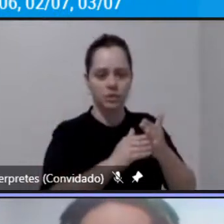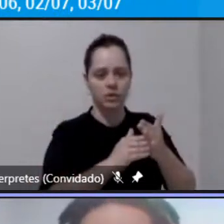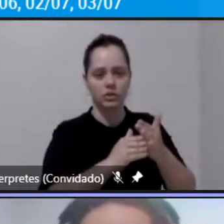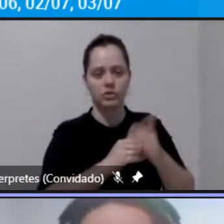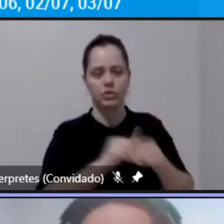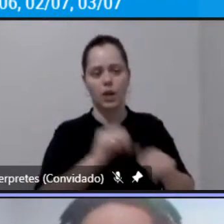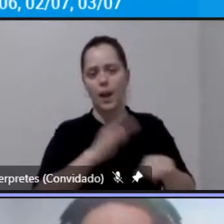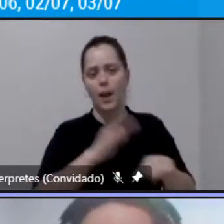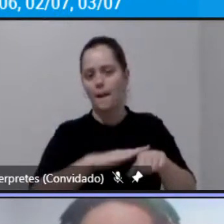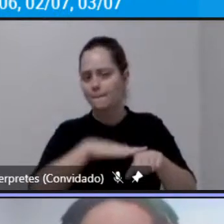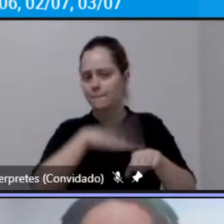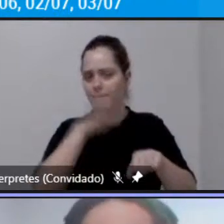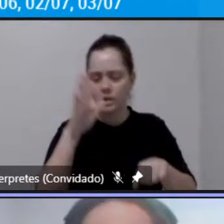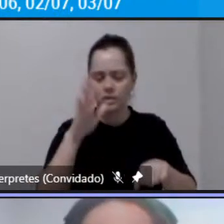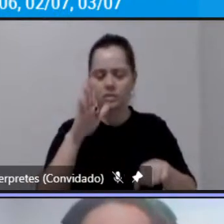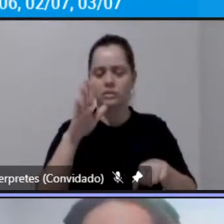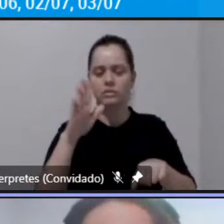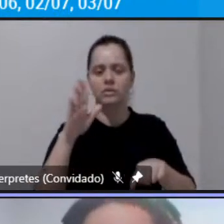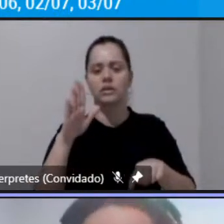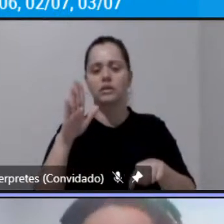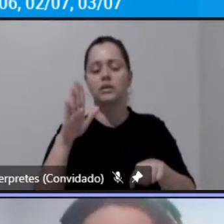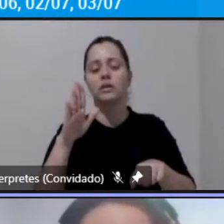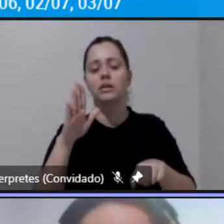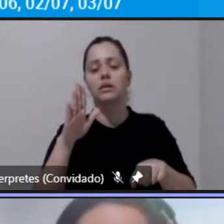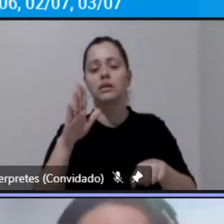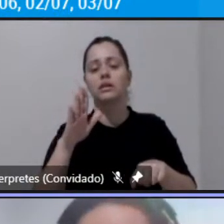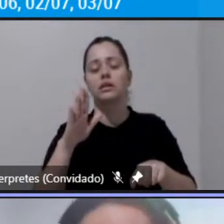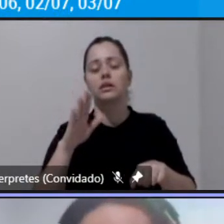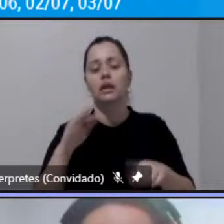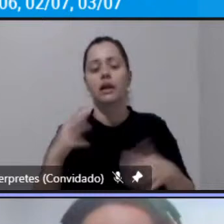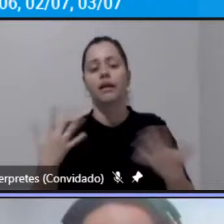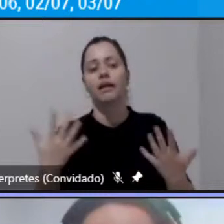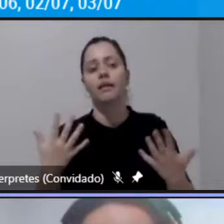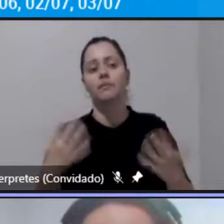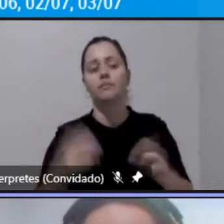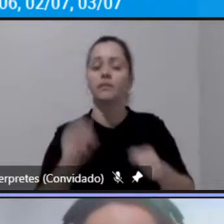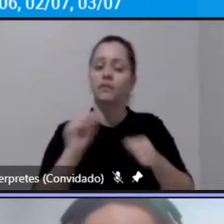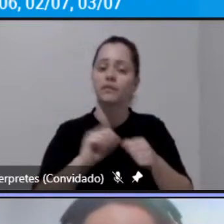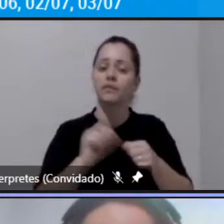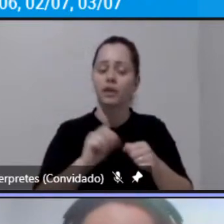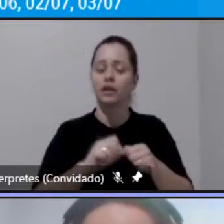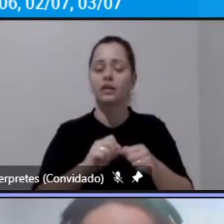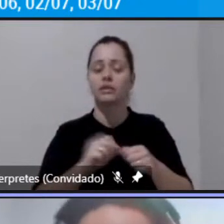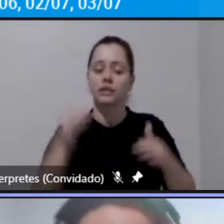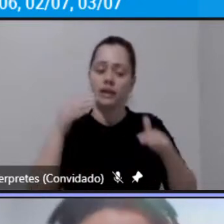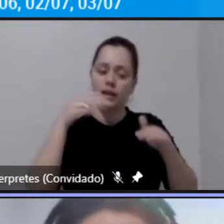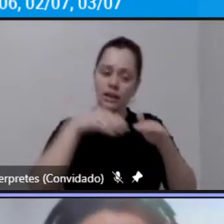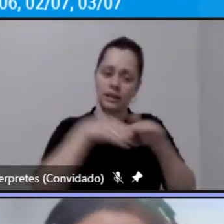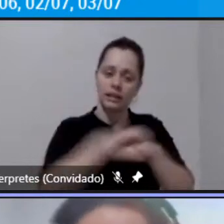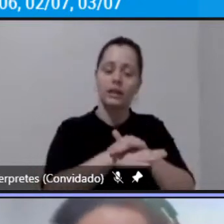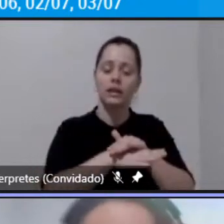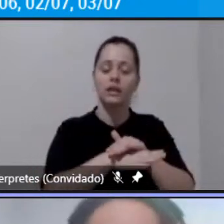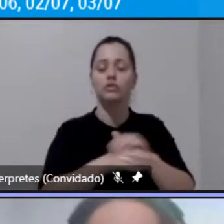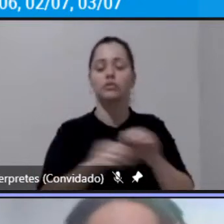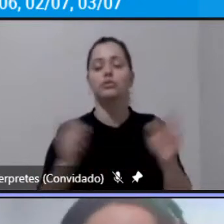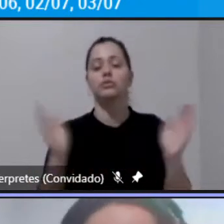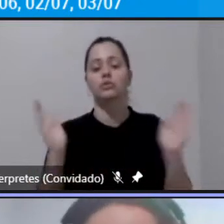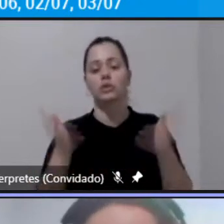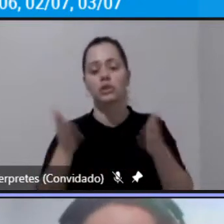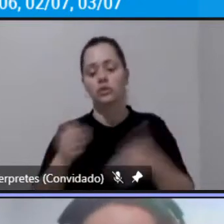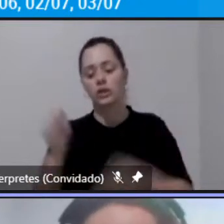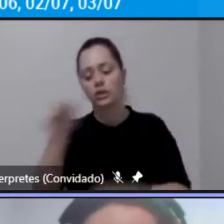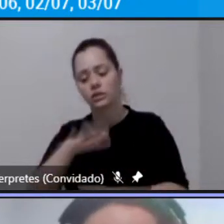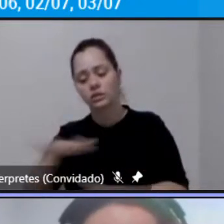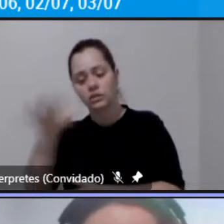maioria das das viagens são realizadas é dentro mesmo das subregiões pode